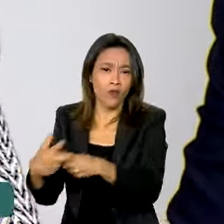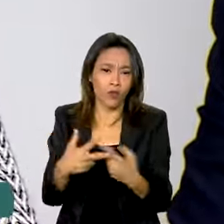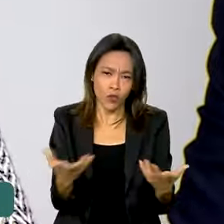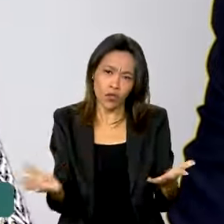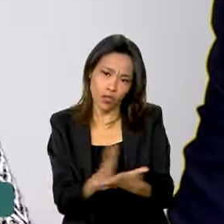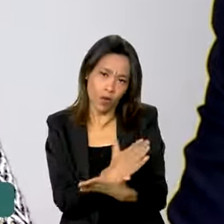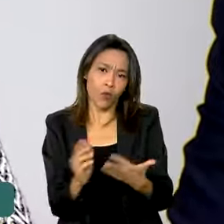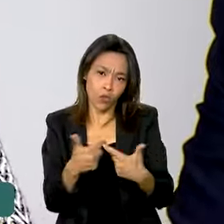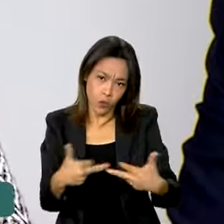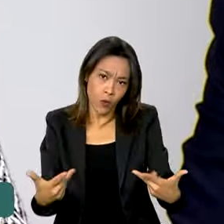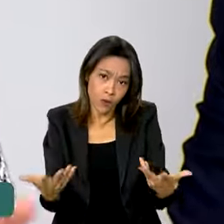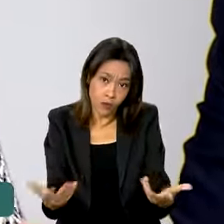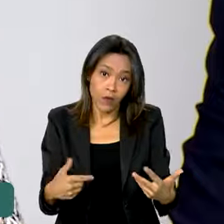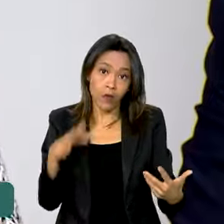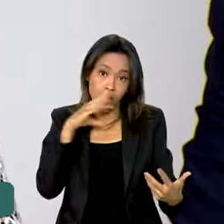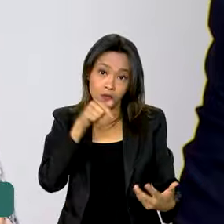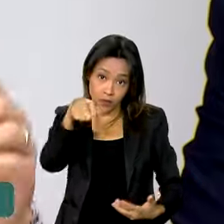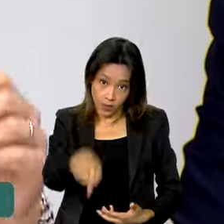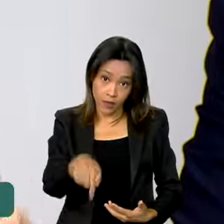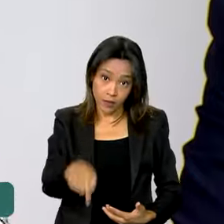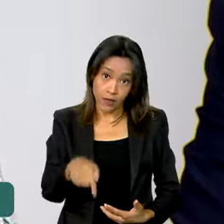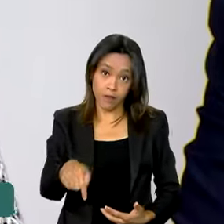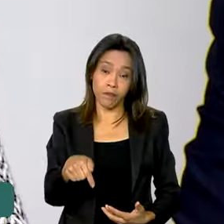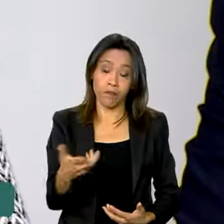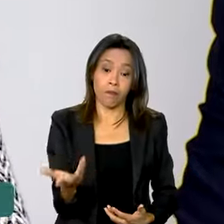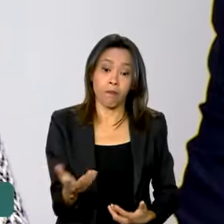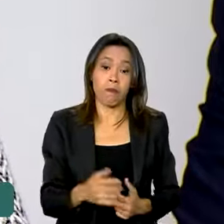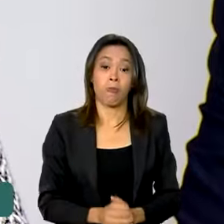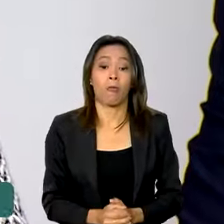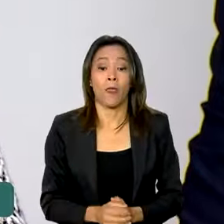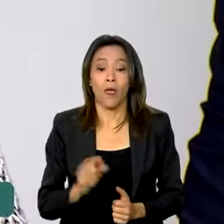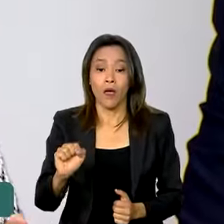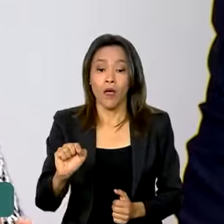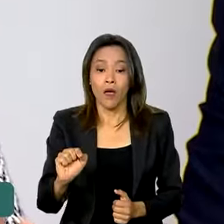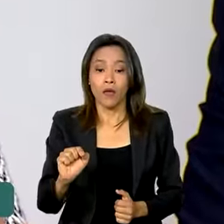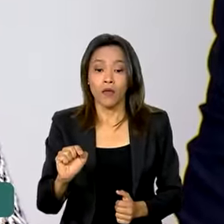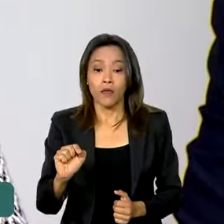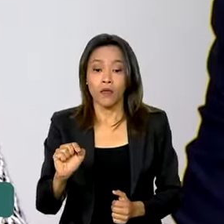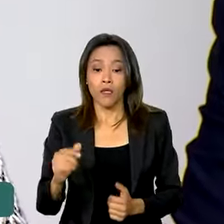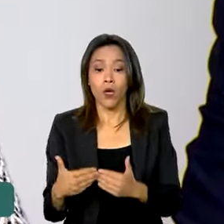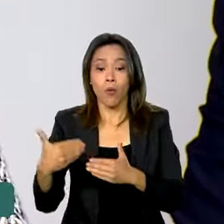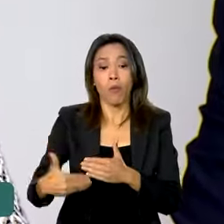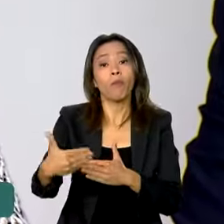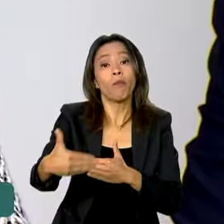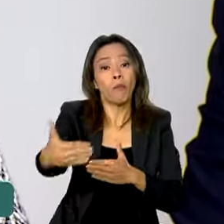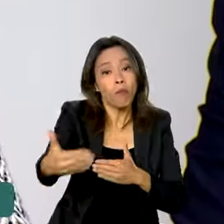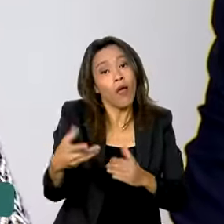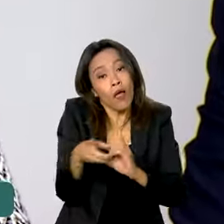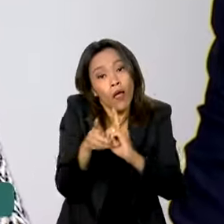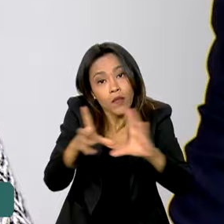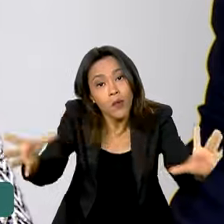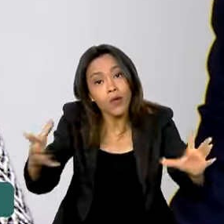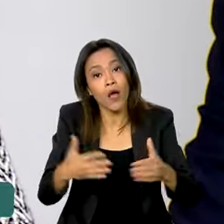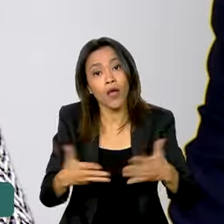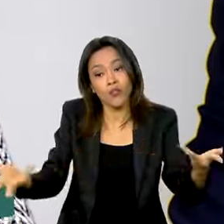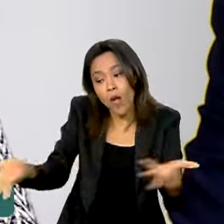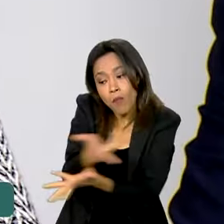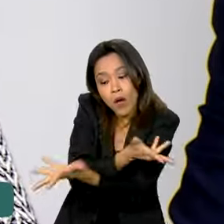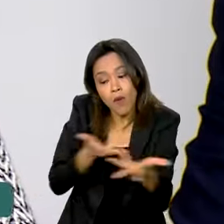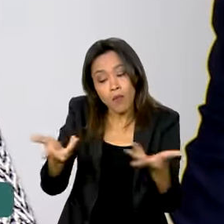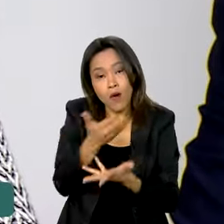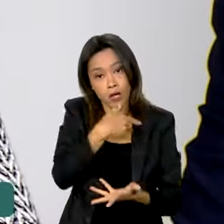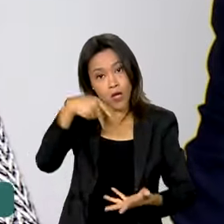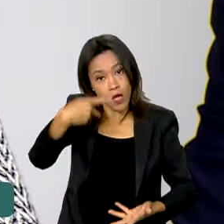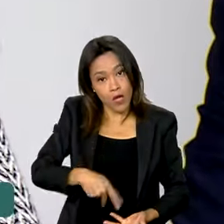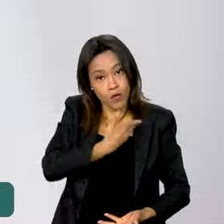determinadas coisas mas eu acho que isso aqui e aí reforçando essa fala finalmente Camilo é fruto do processo democrático e da abertura democrática que esse governo dá